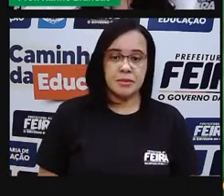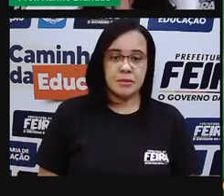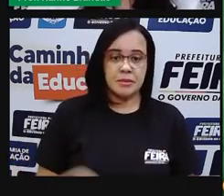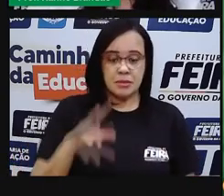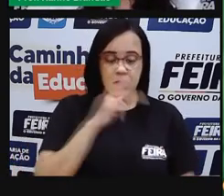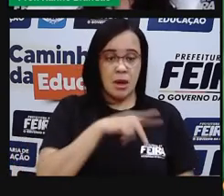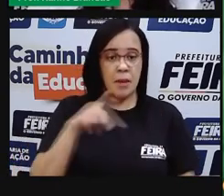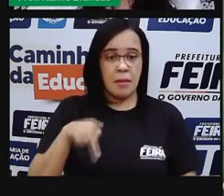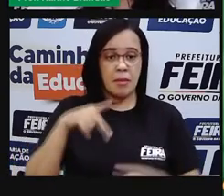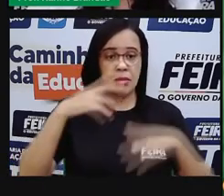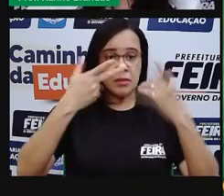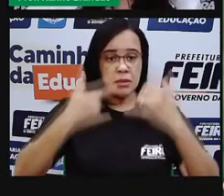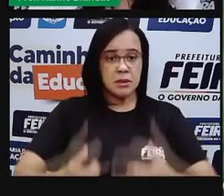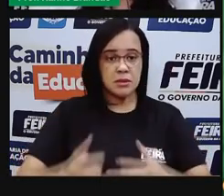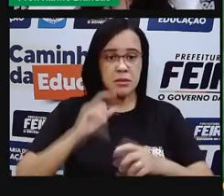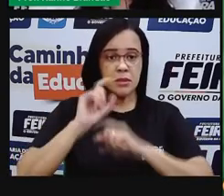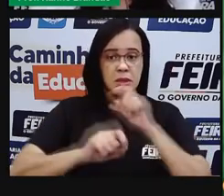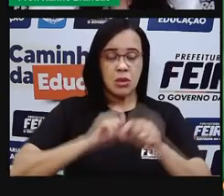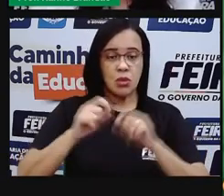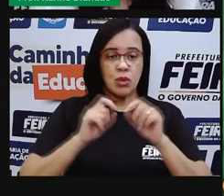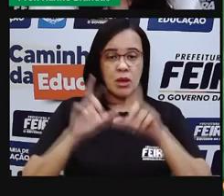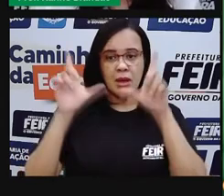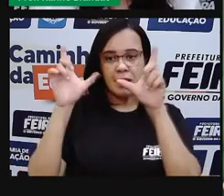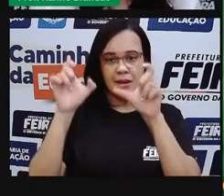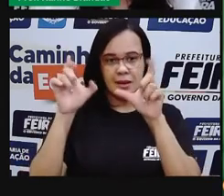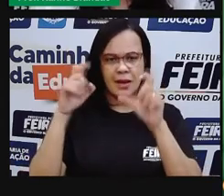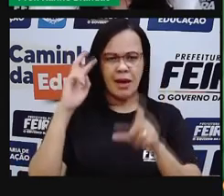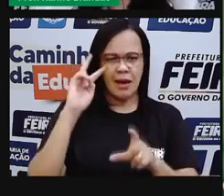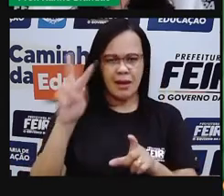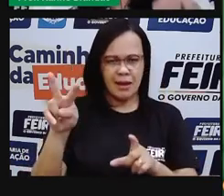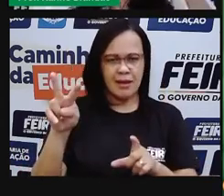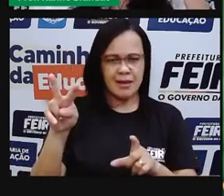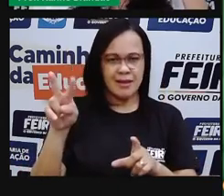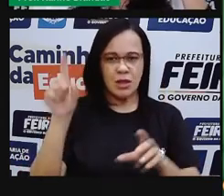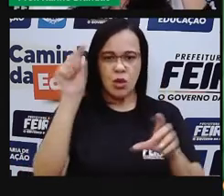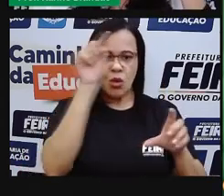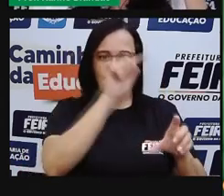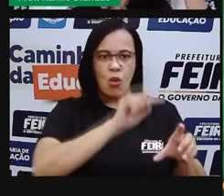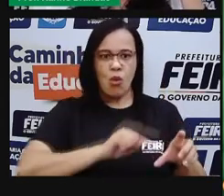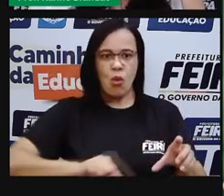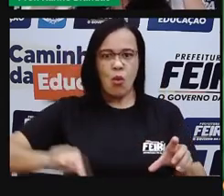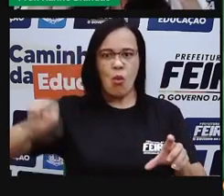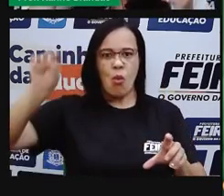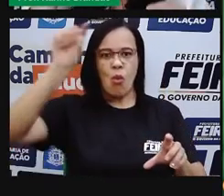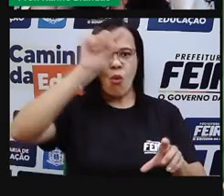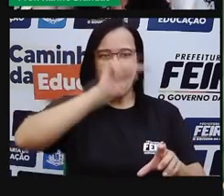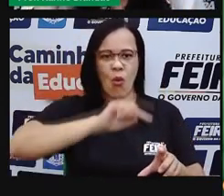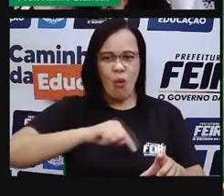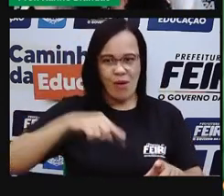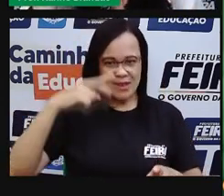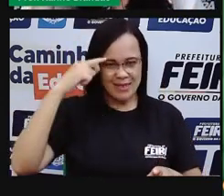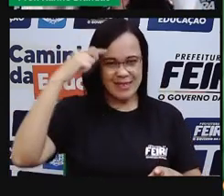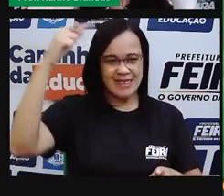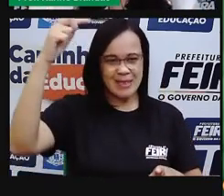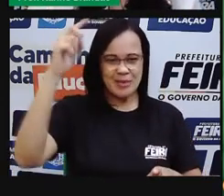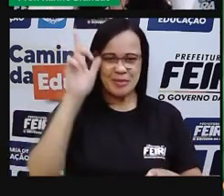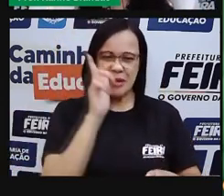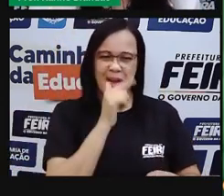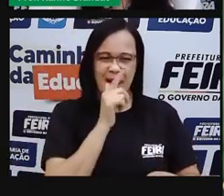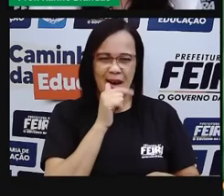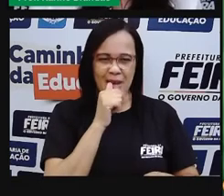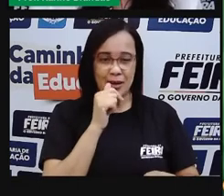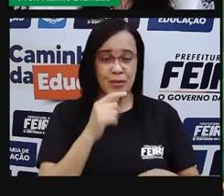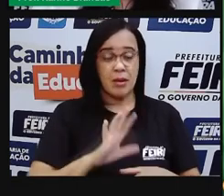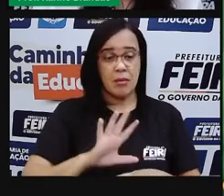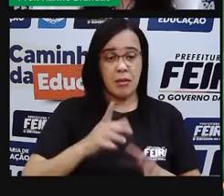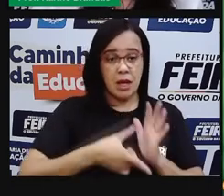Pró traz a imagem aqui do ciclo da água. Para a gente entender o ciclo da água, a gente precisa